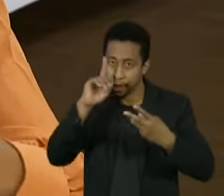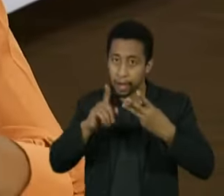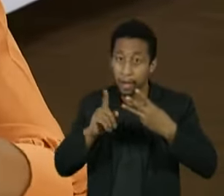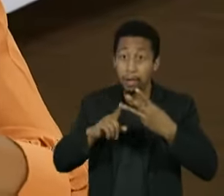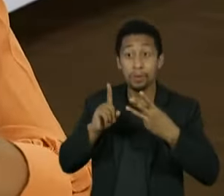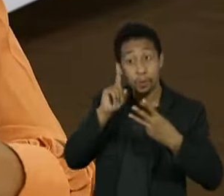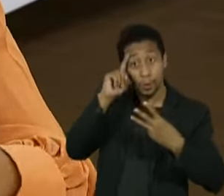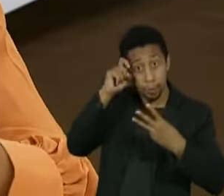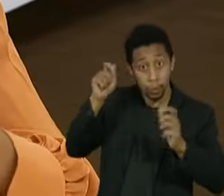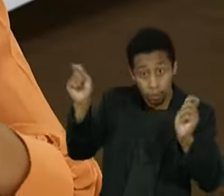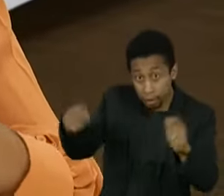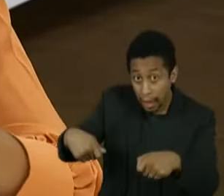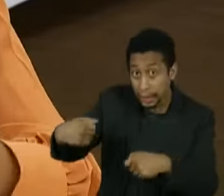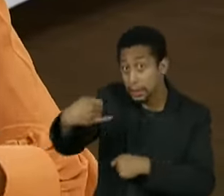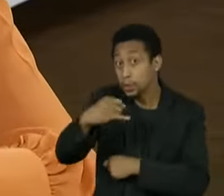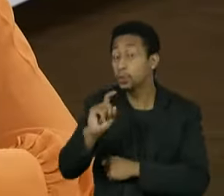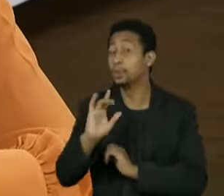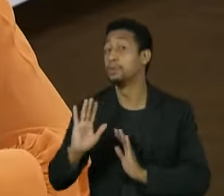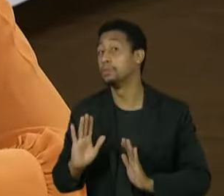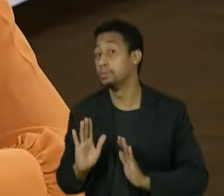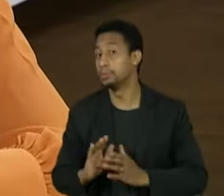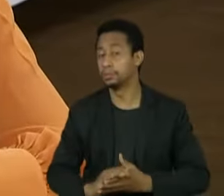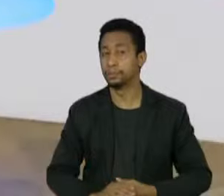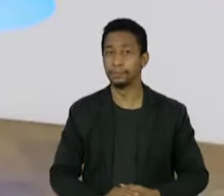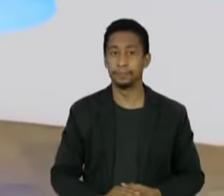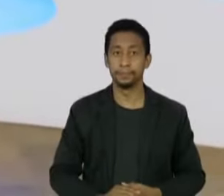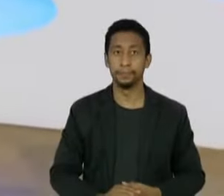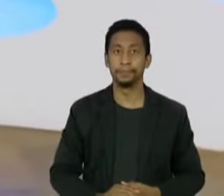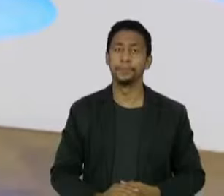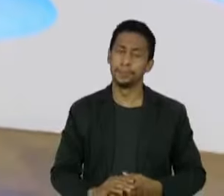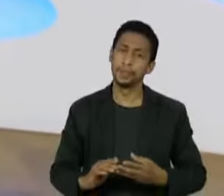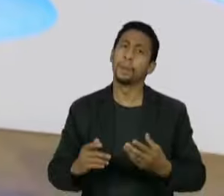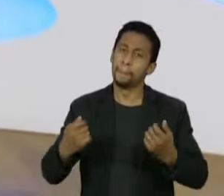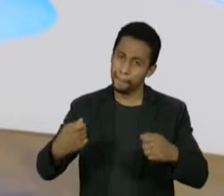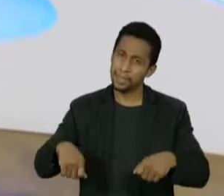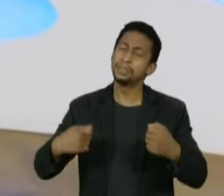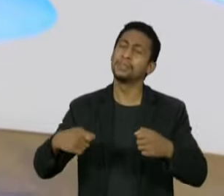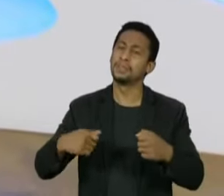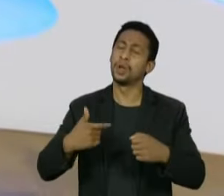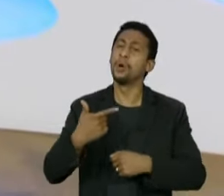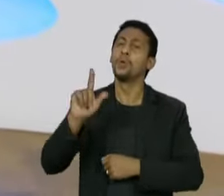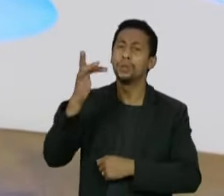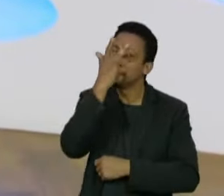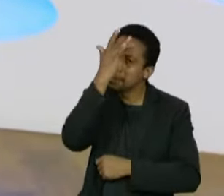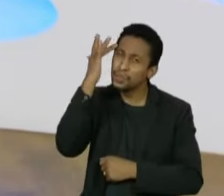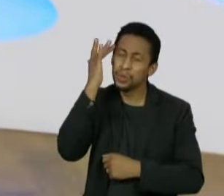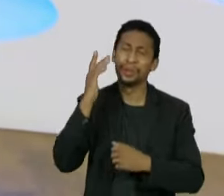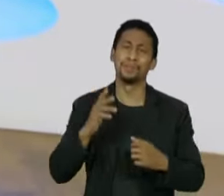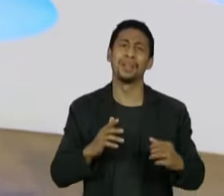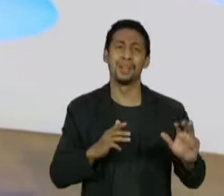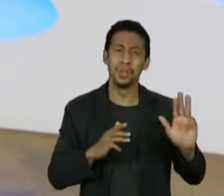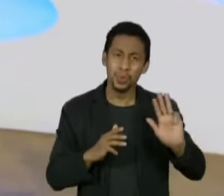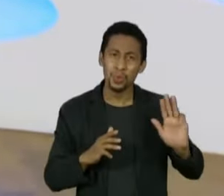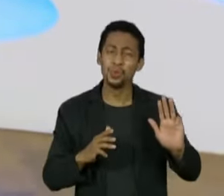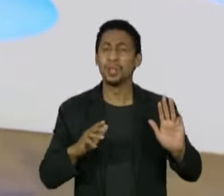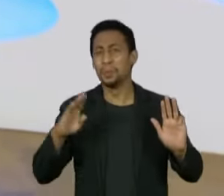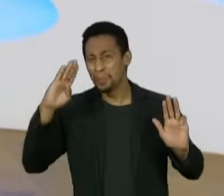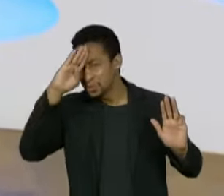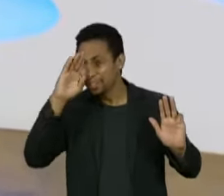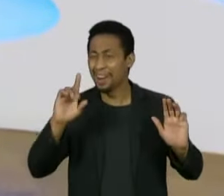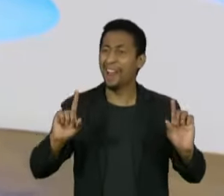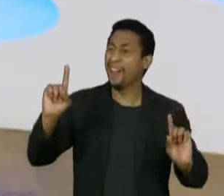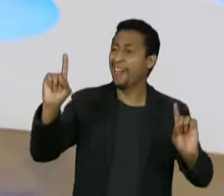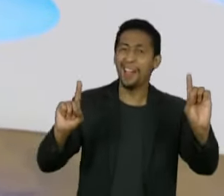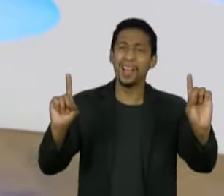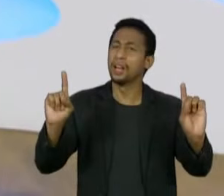polarizada disputa já Lula-Bolsonaro? A terceira via é necessária para o Brasil. Lula e Bolsonaro não representam um futuro, representam um